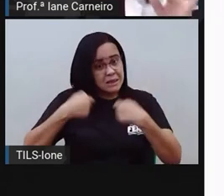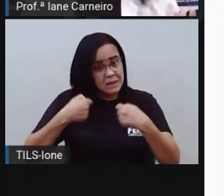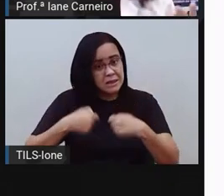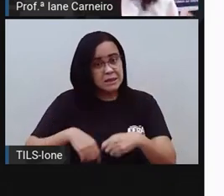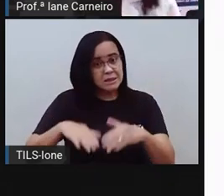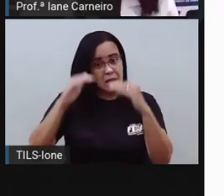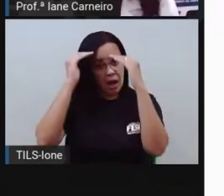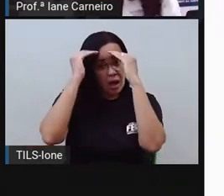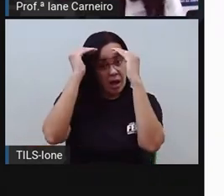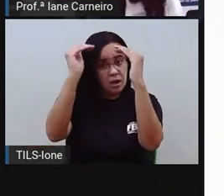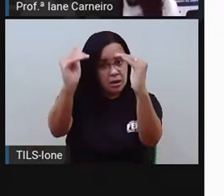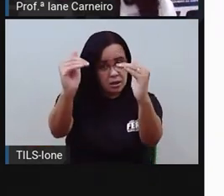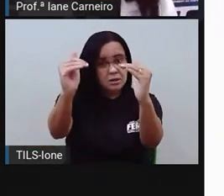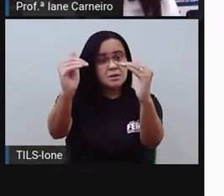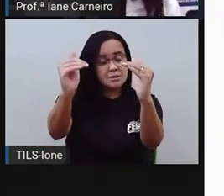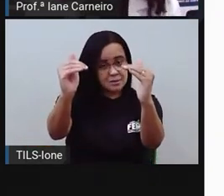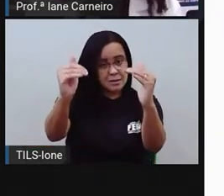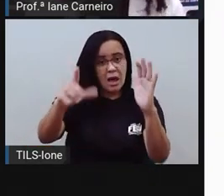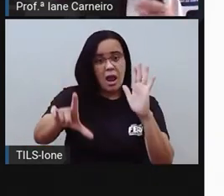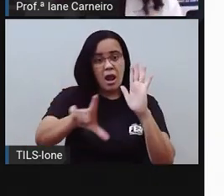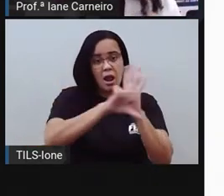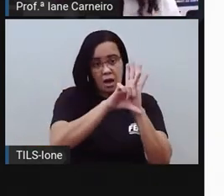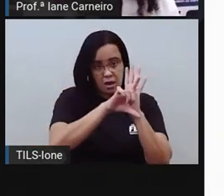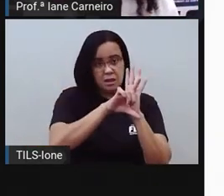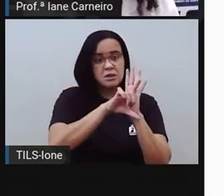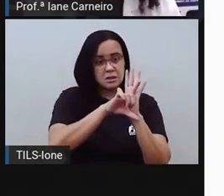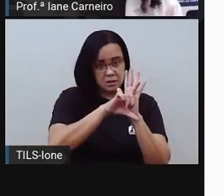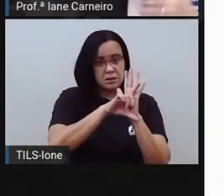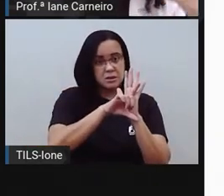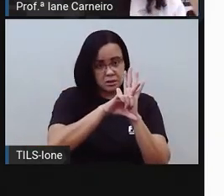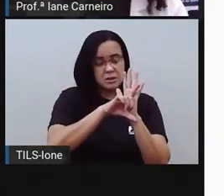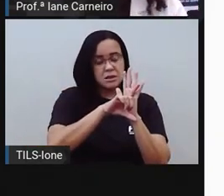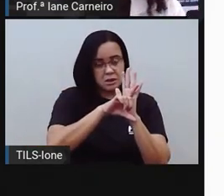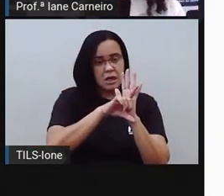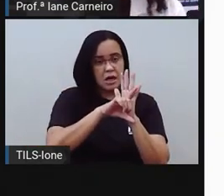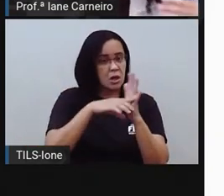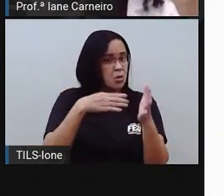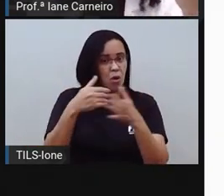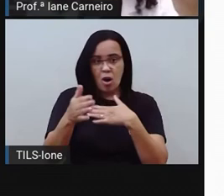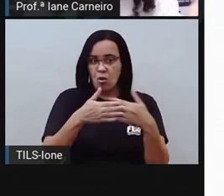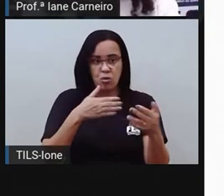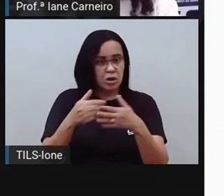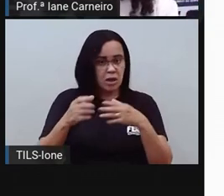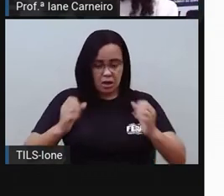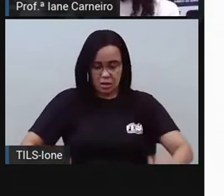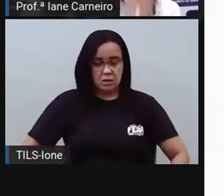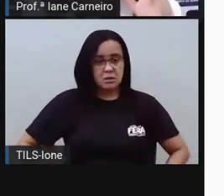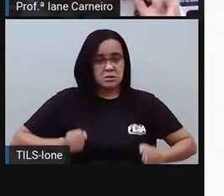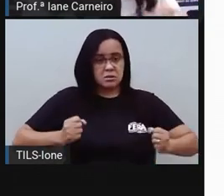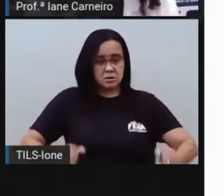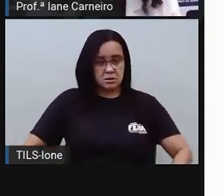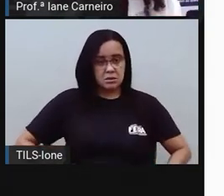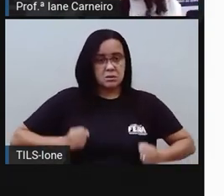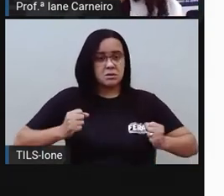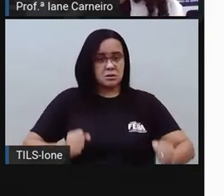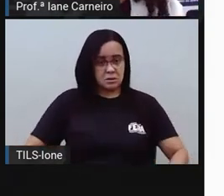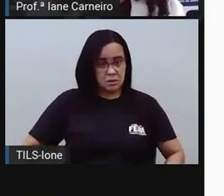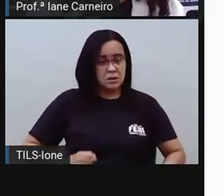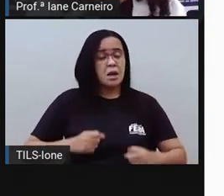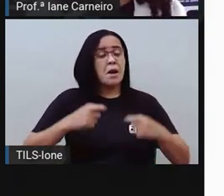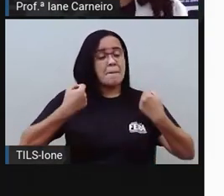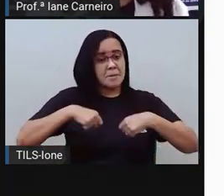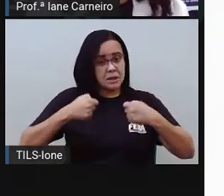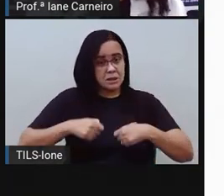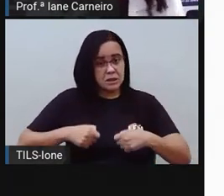a ter rampas de acesso para que qualquer pessoa, cadeirante, ou a mamãe com o bebê no carrinho de